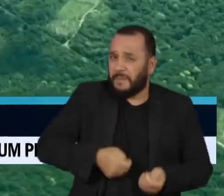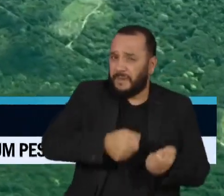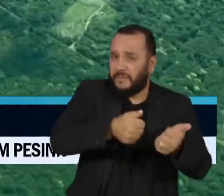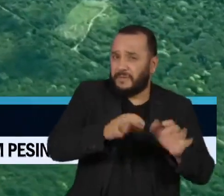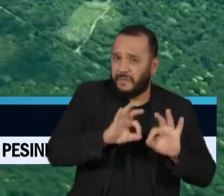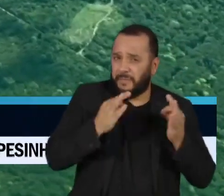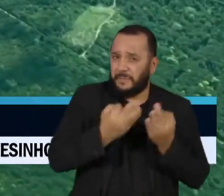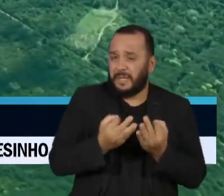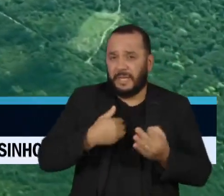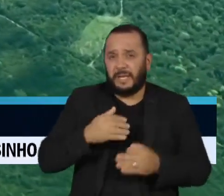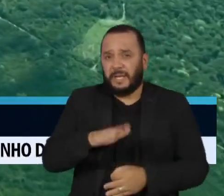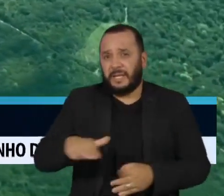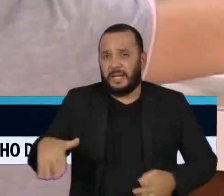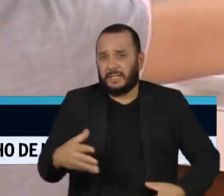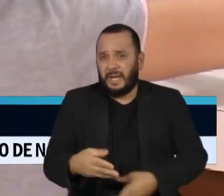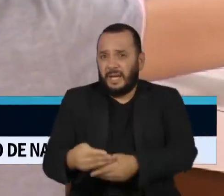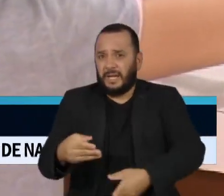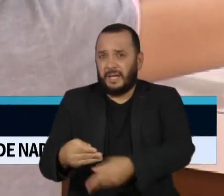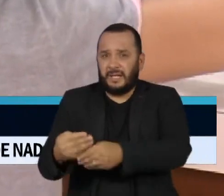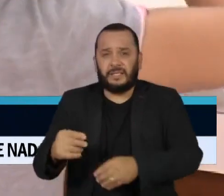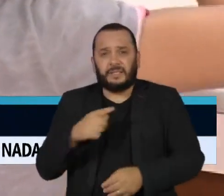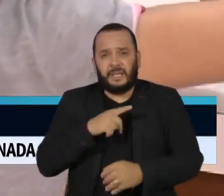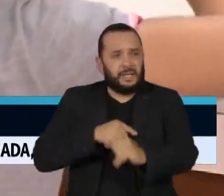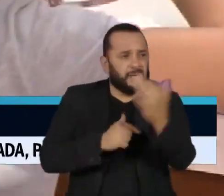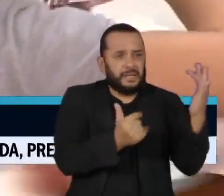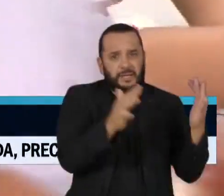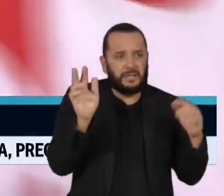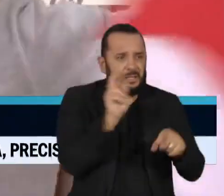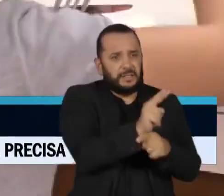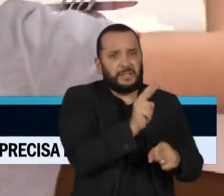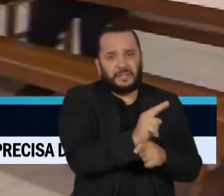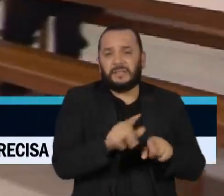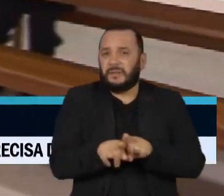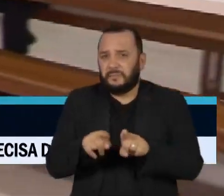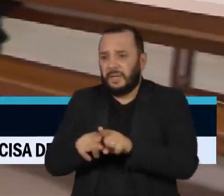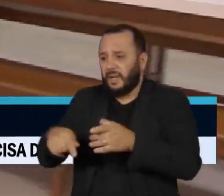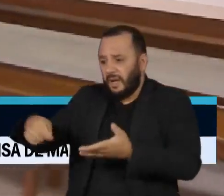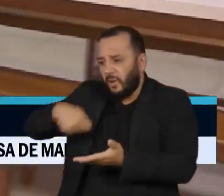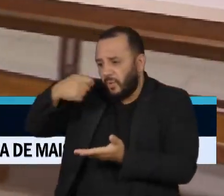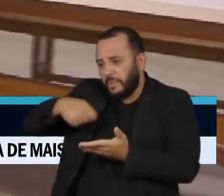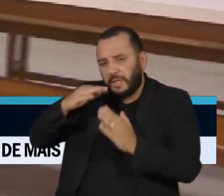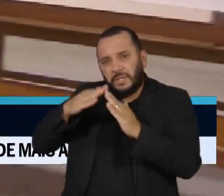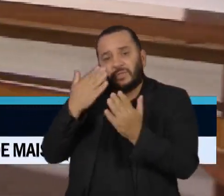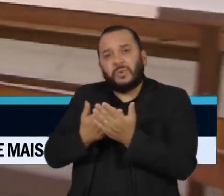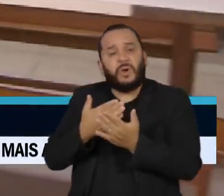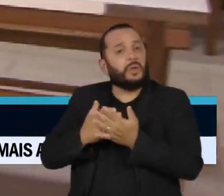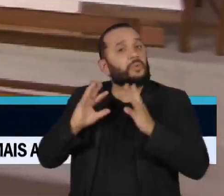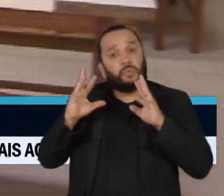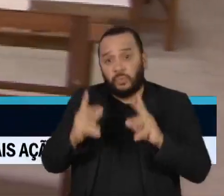reformular a agenda ambiental, se vai recuperar o valor da merenda escolar, tudo isso passa pela revisão do tempo.